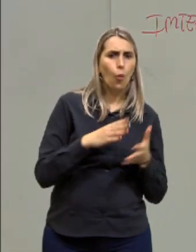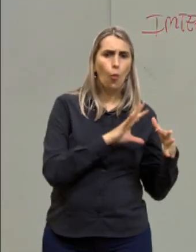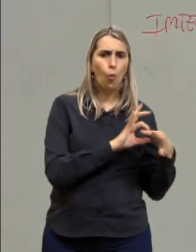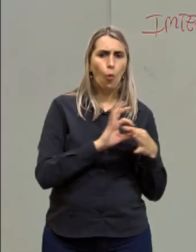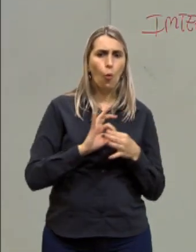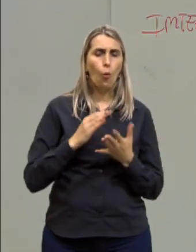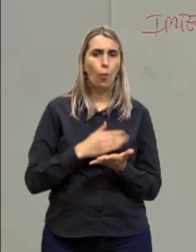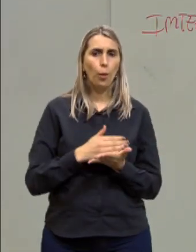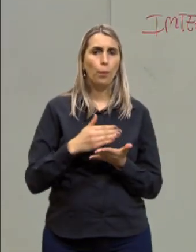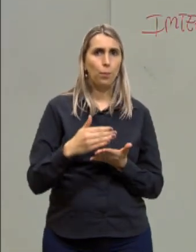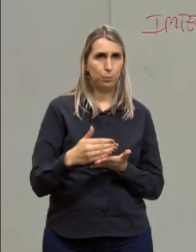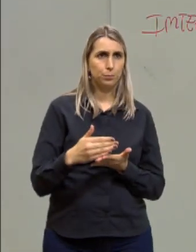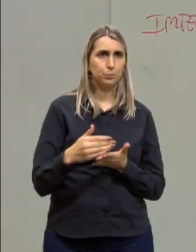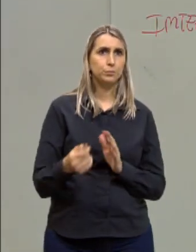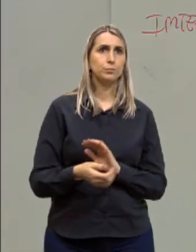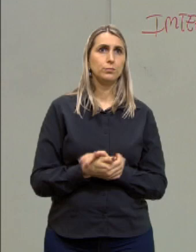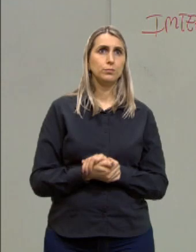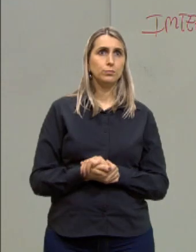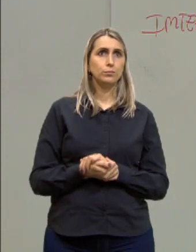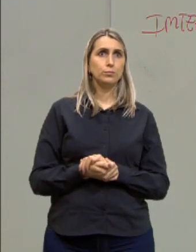inicial, aqui,